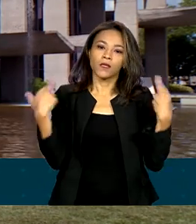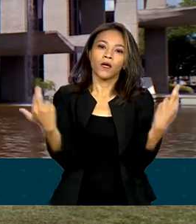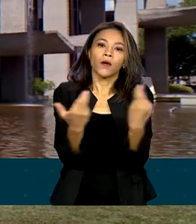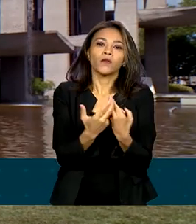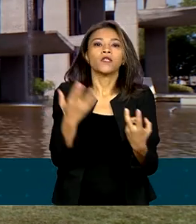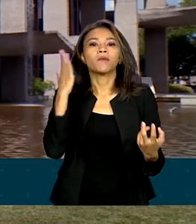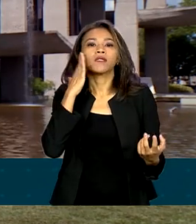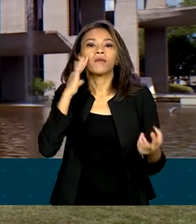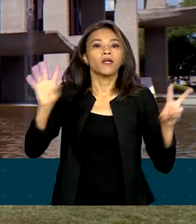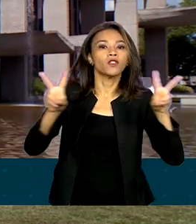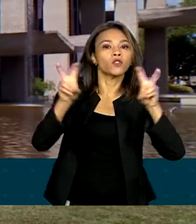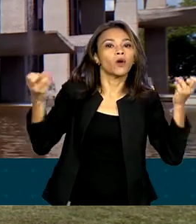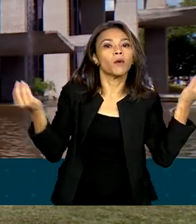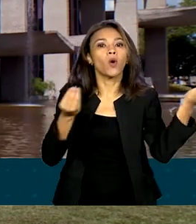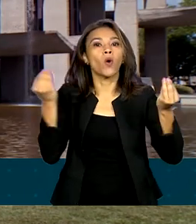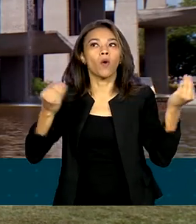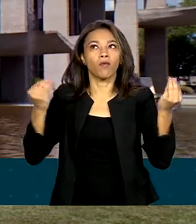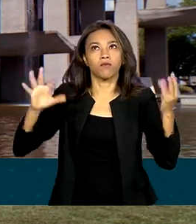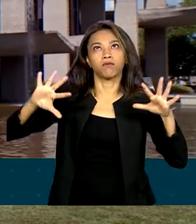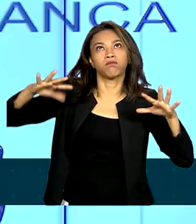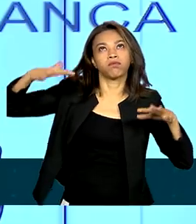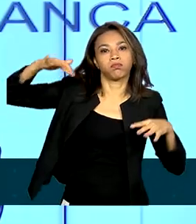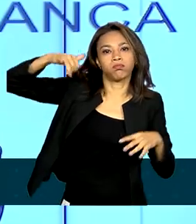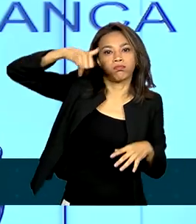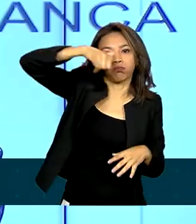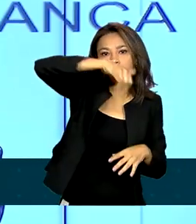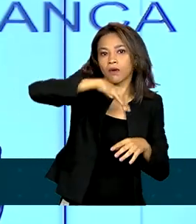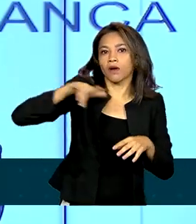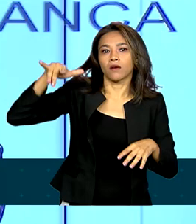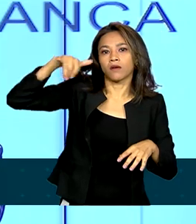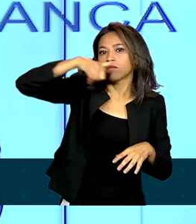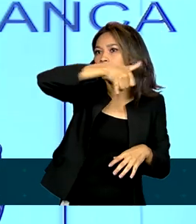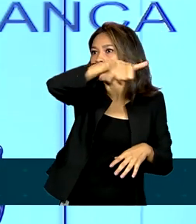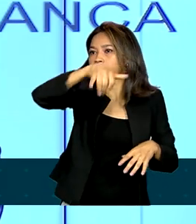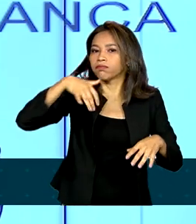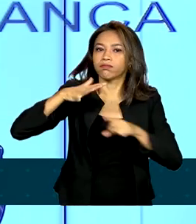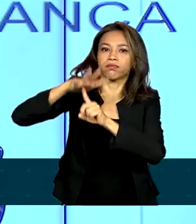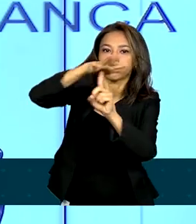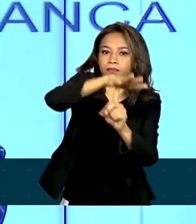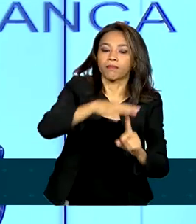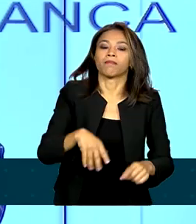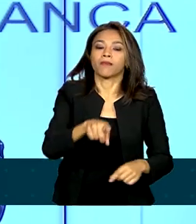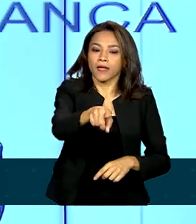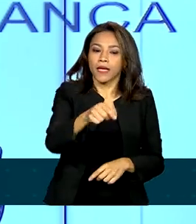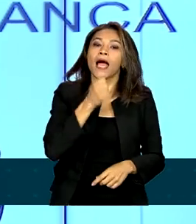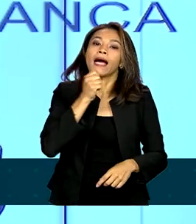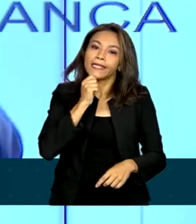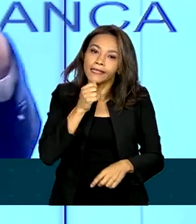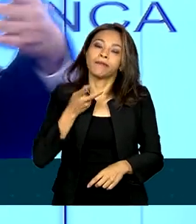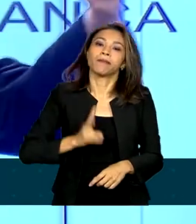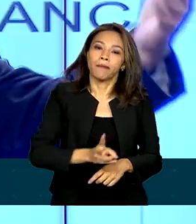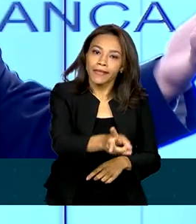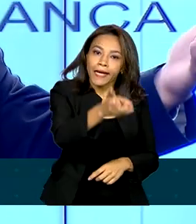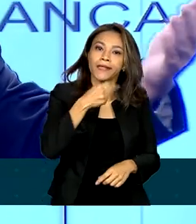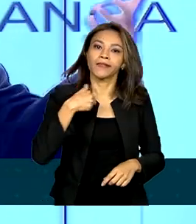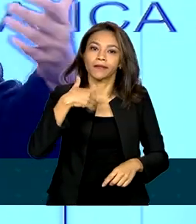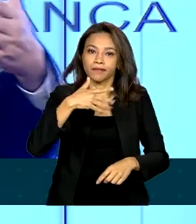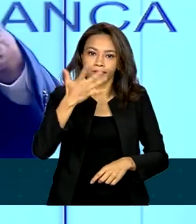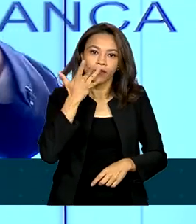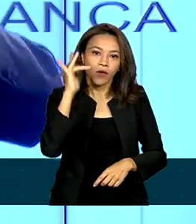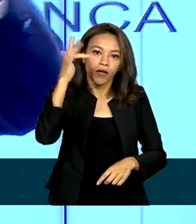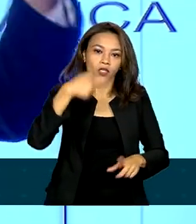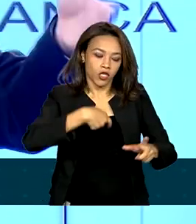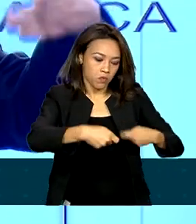espaço aéreo sob terras Yanomami. Infelizmente, ainda permanecem garimpeiros lá. Então, no momento em que